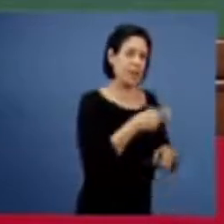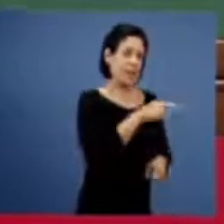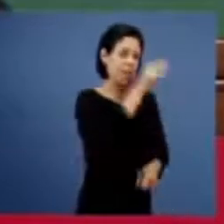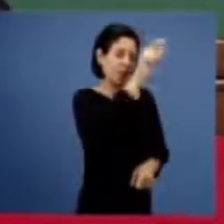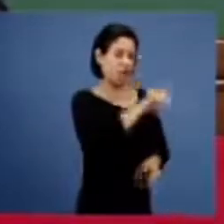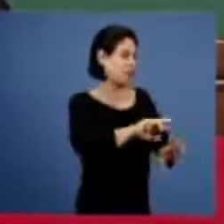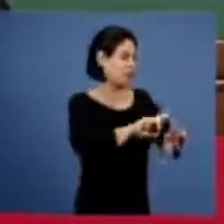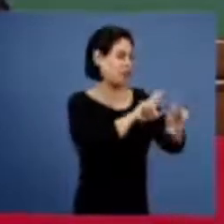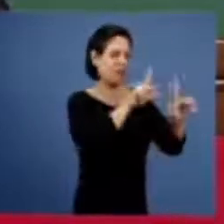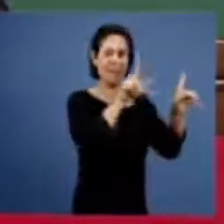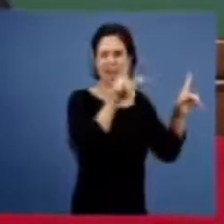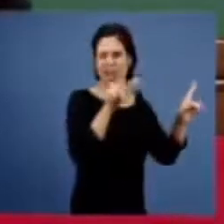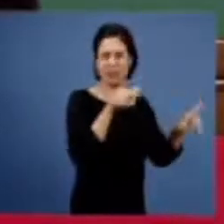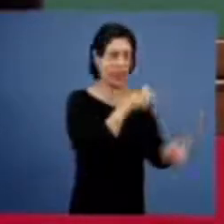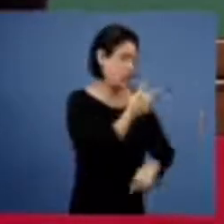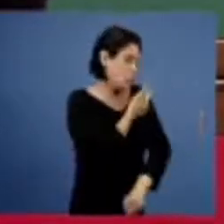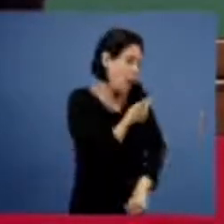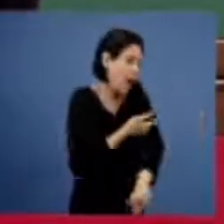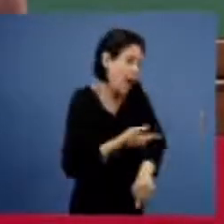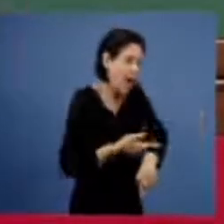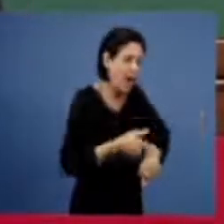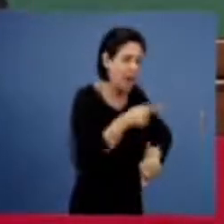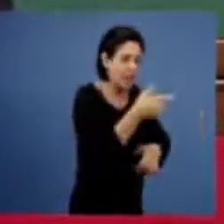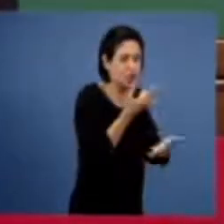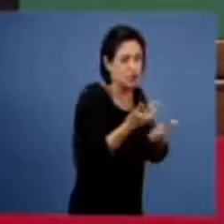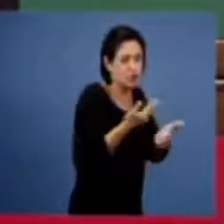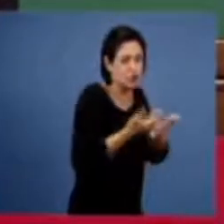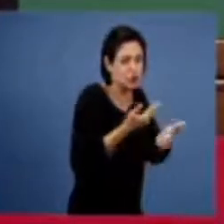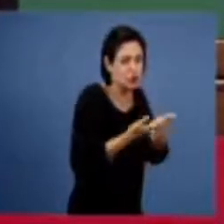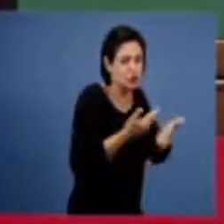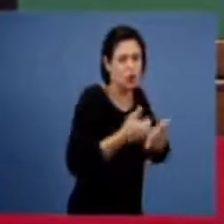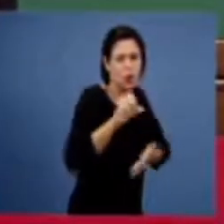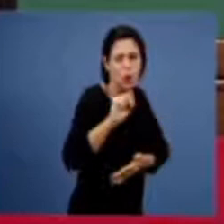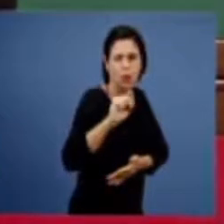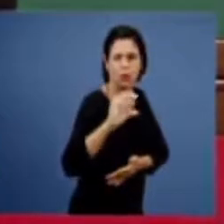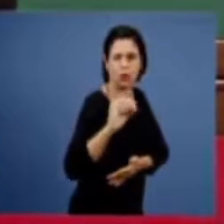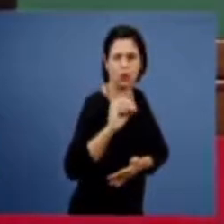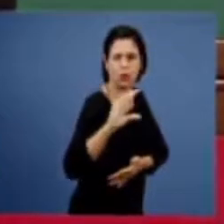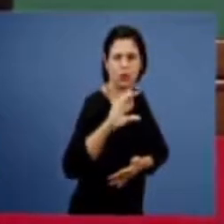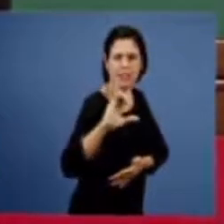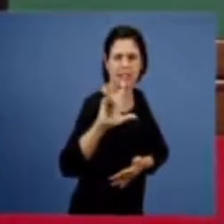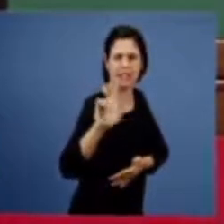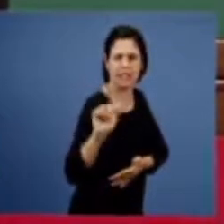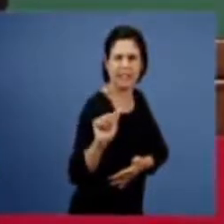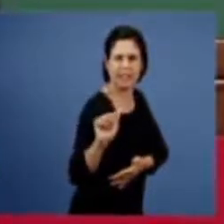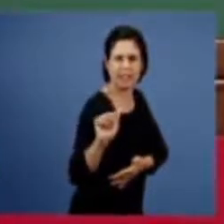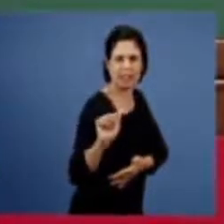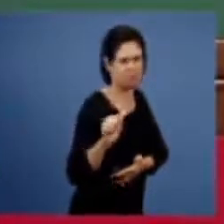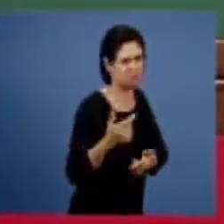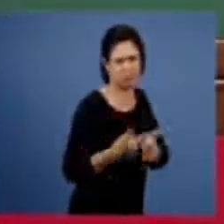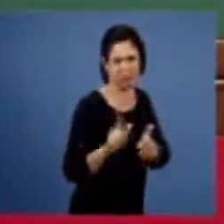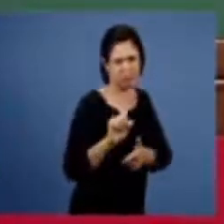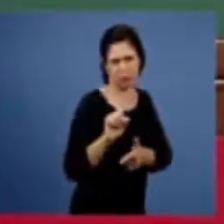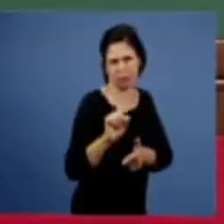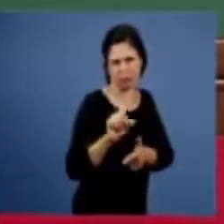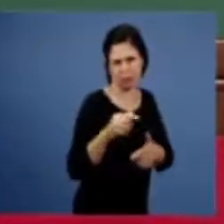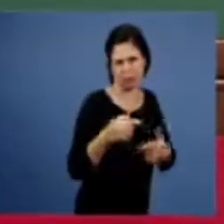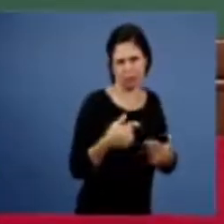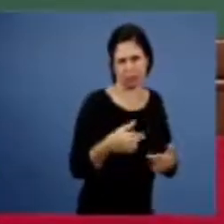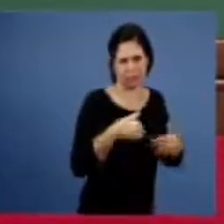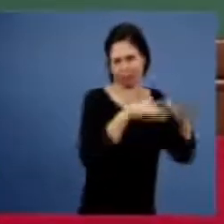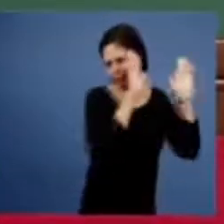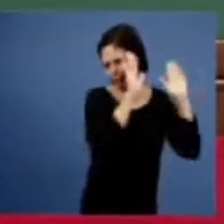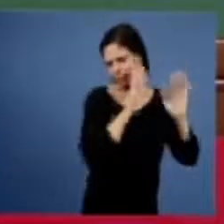olha ele é muito educado fez curso na Sosila olha que isso não importa a obra de Deus